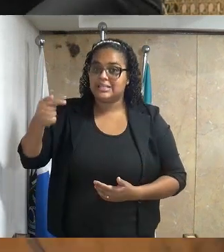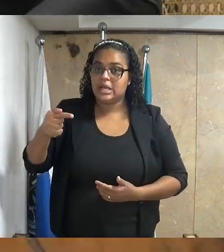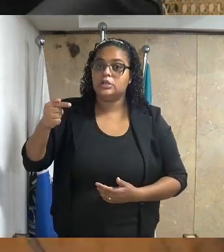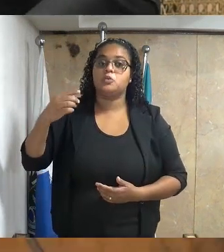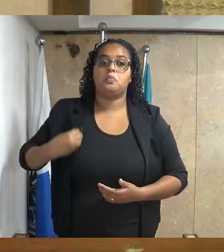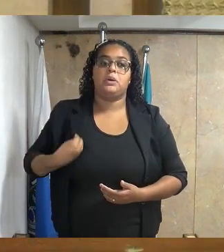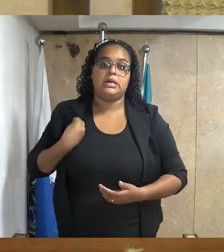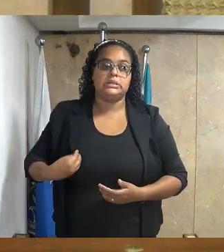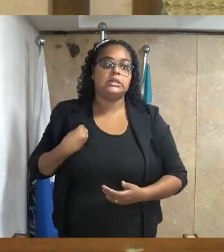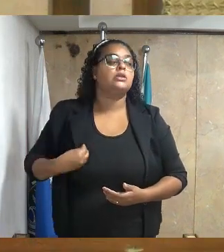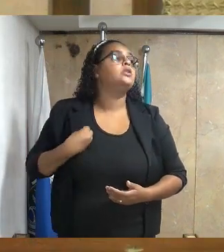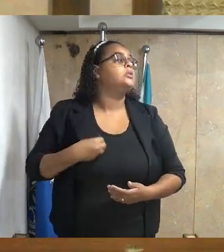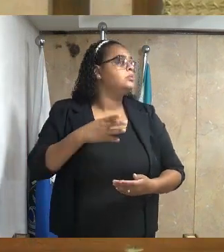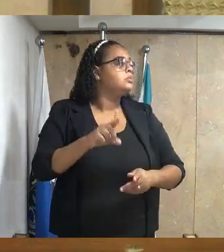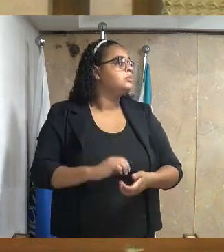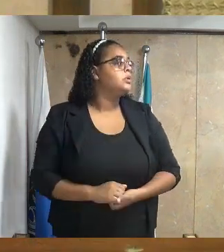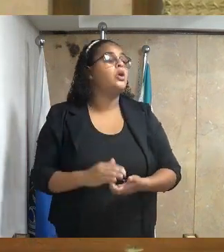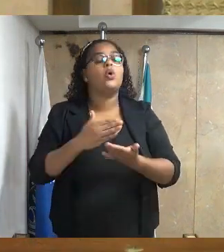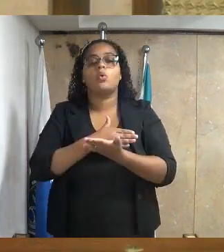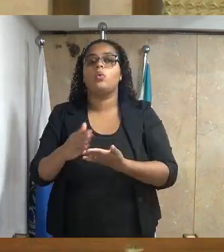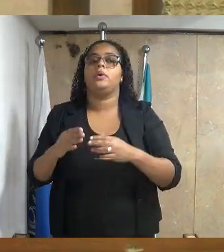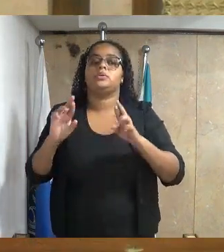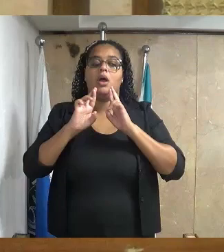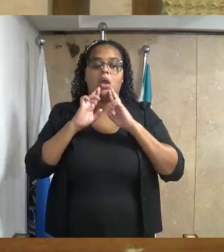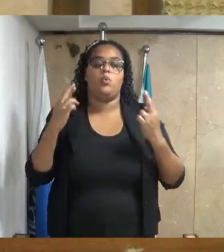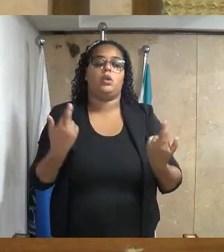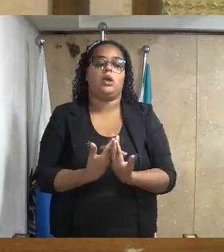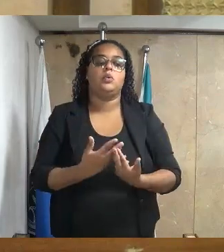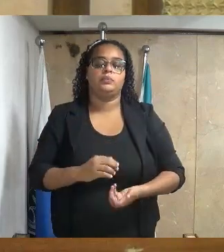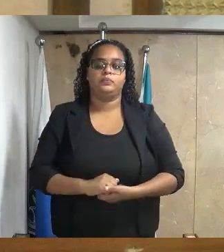plenário. Havendo número legal, está aberta a sessão.